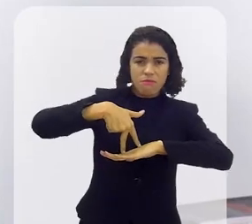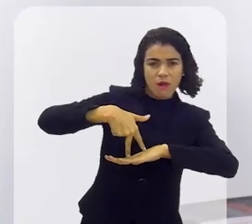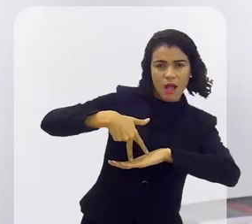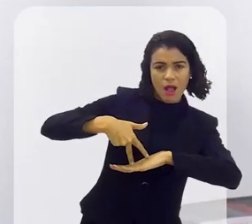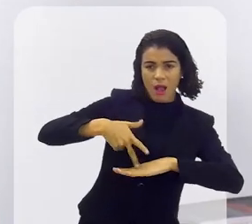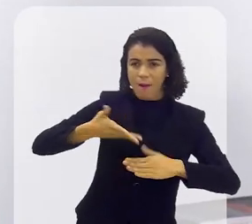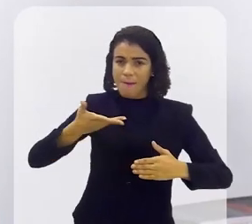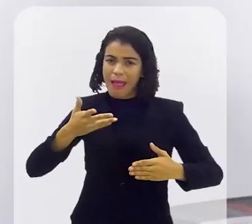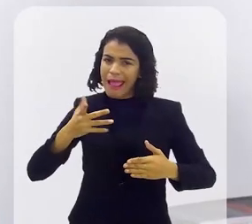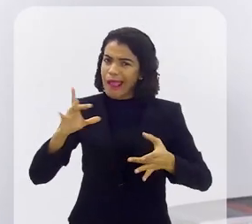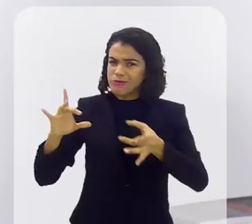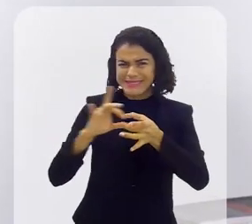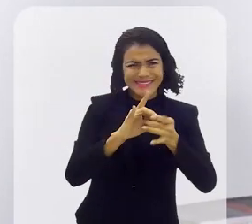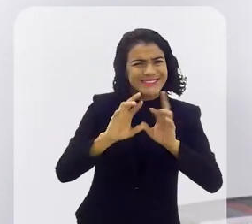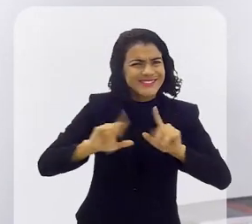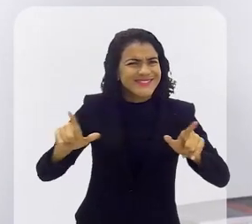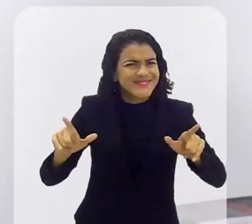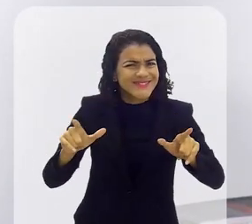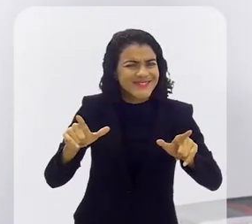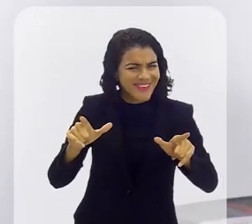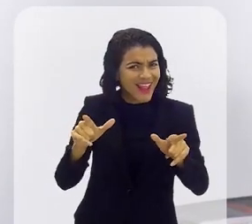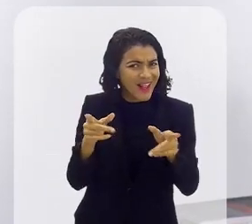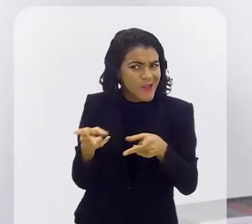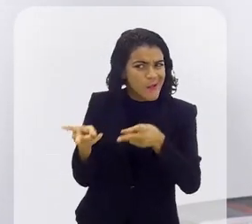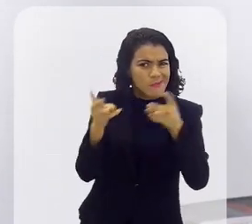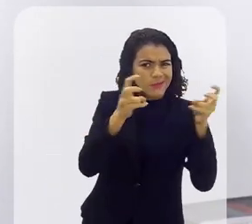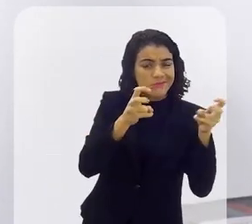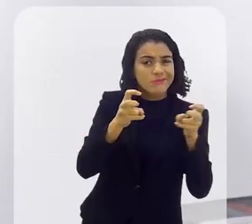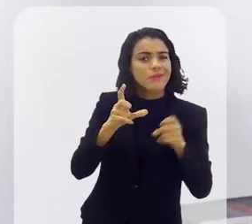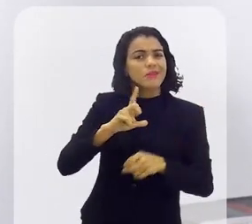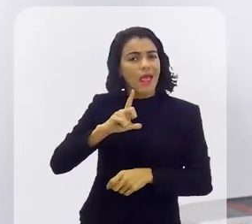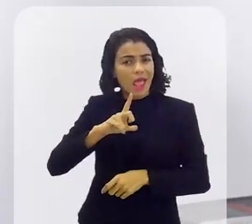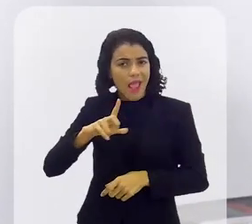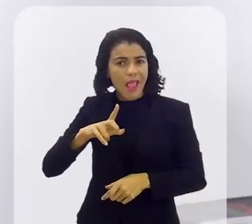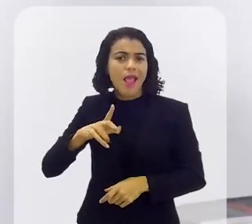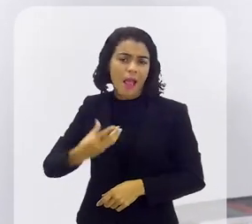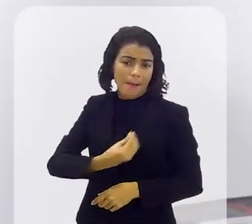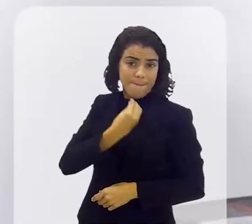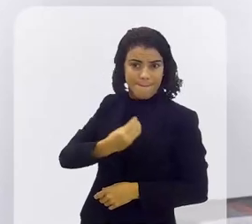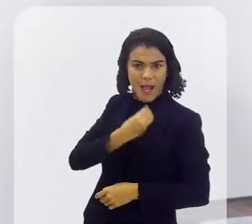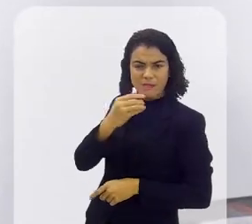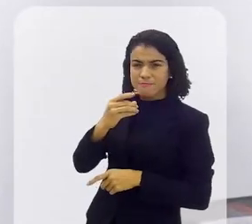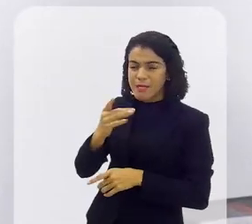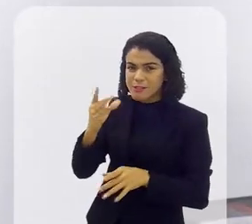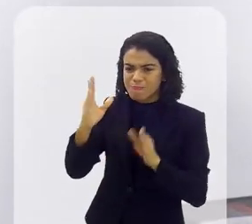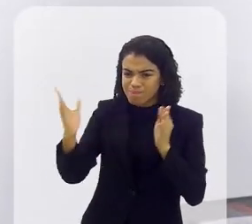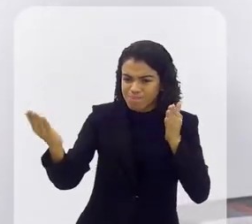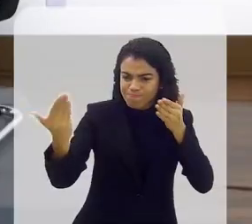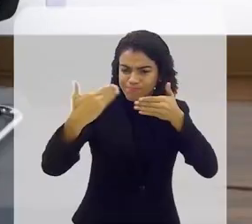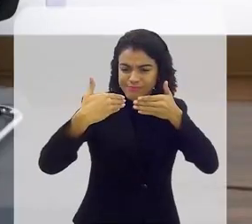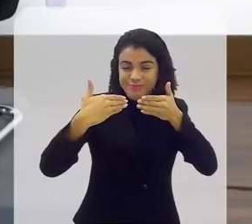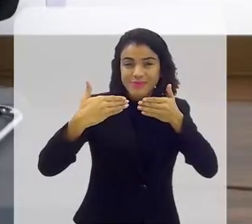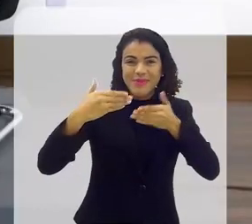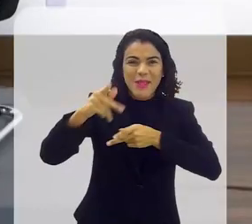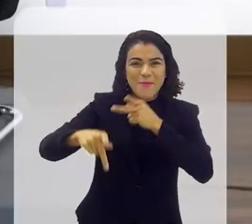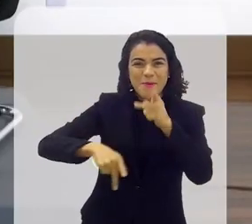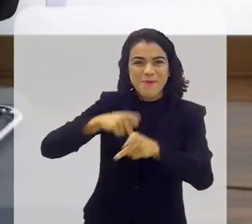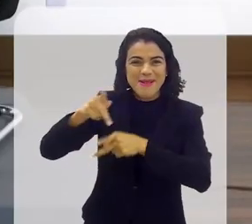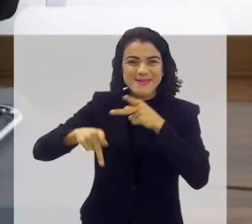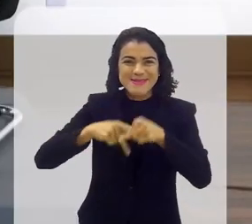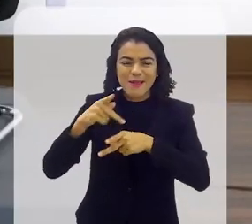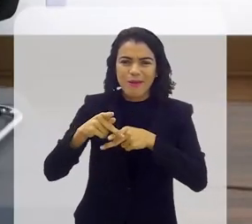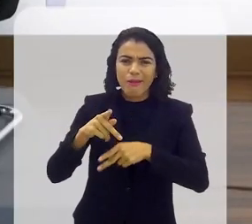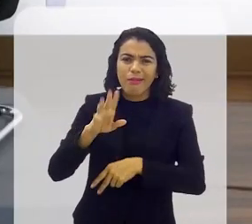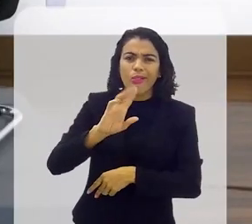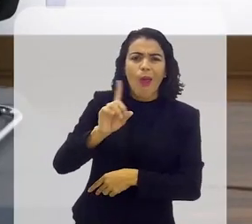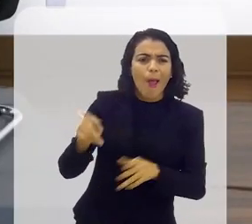conotação diferente porque ele tem a participação do público mas quando é um